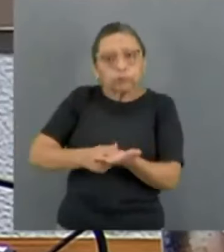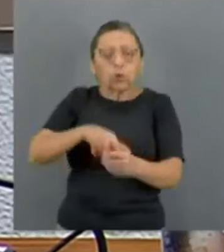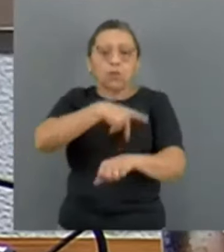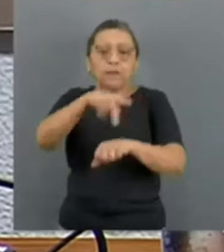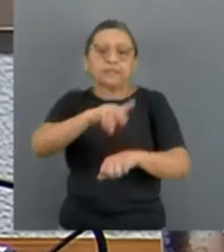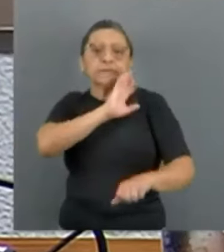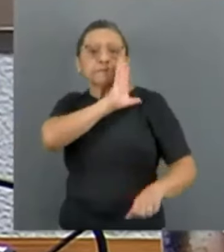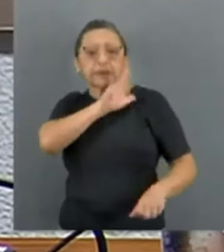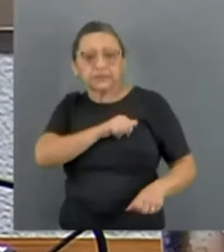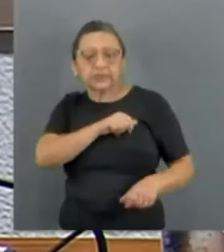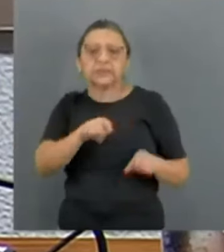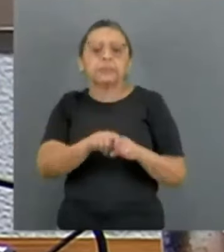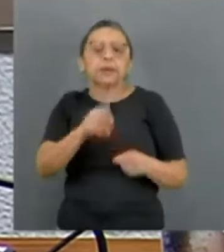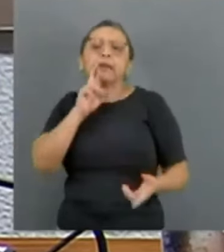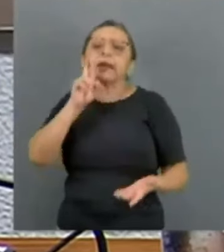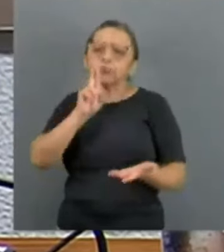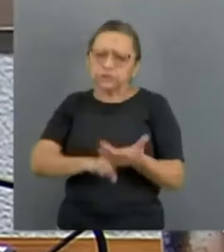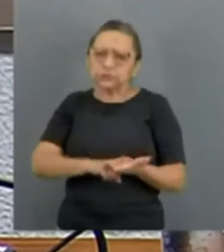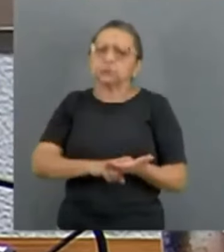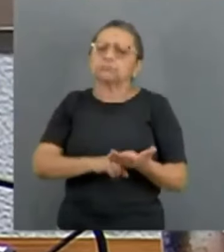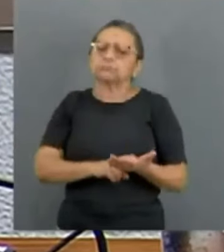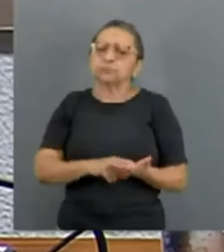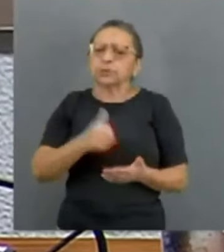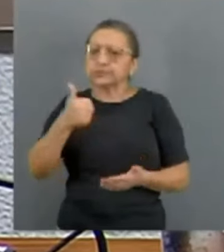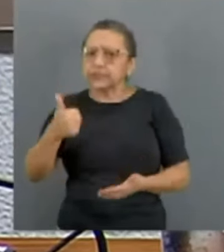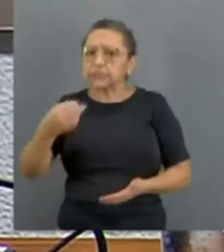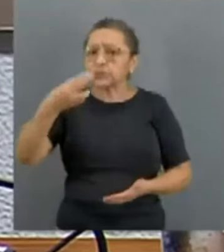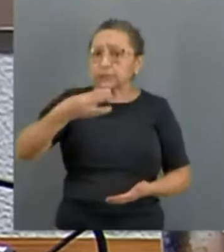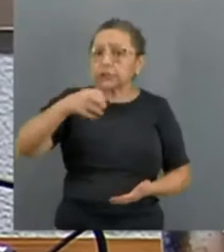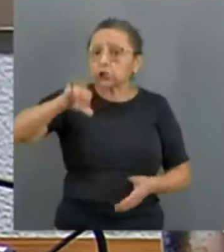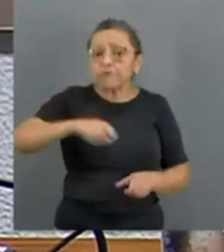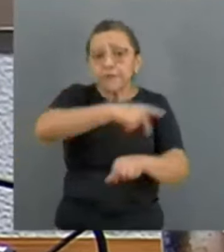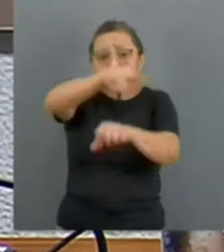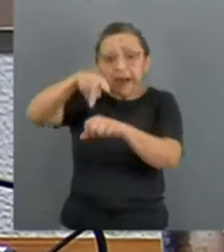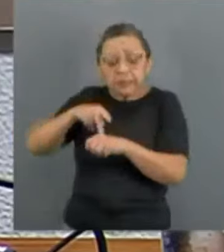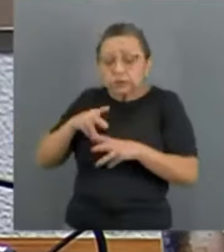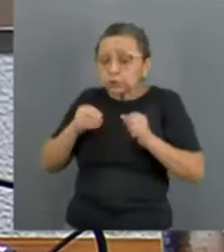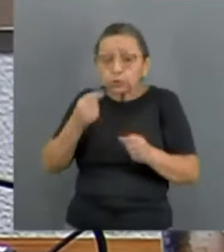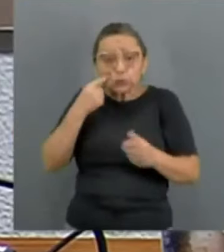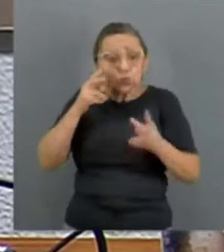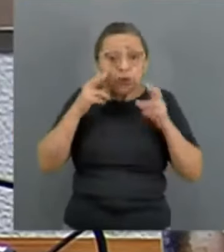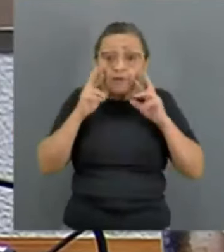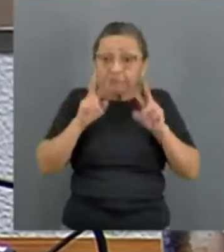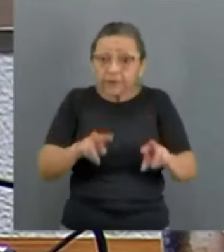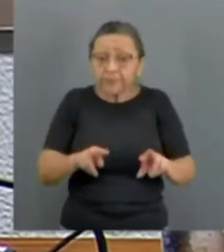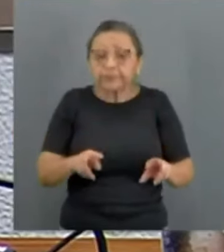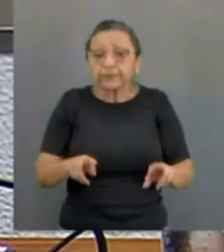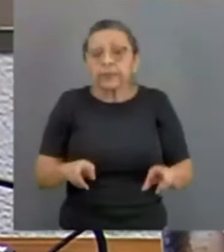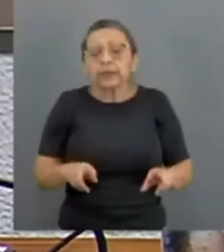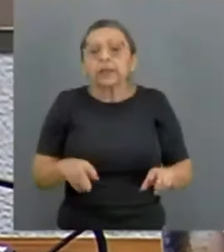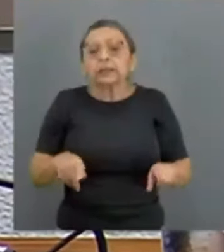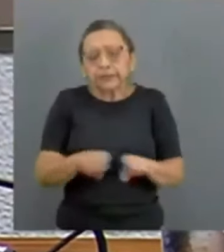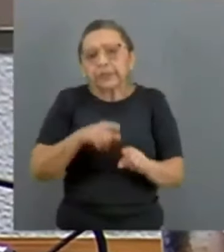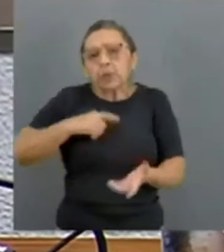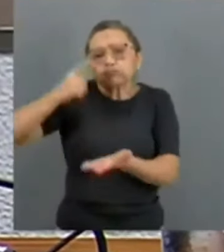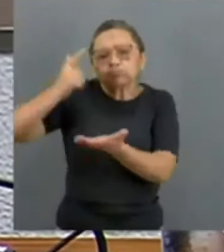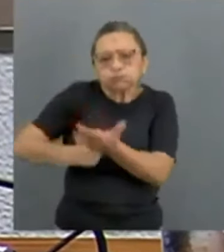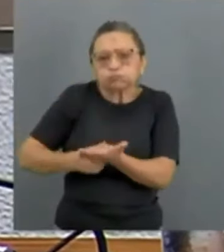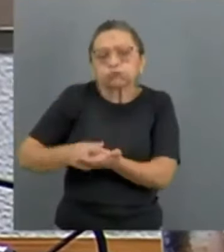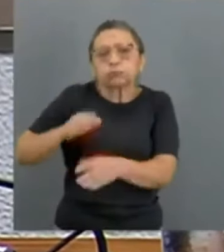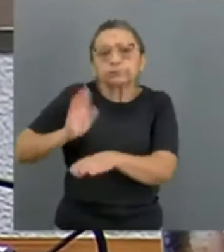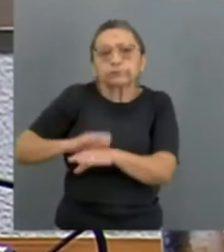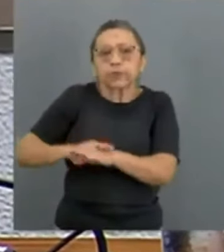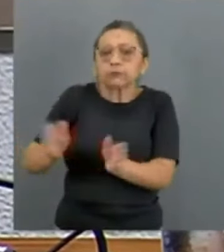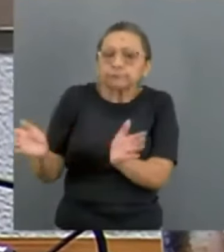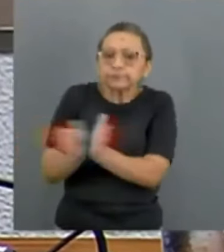Palestina, reconhecido por 139 países na data de hoje, e temos um compromisso com sua aspiração